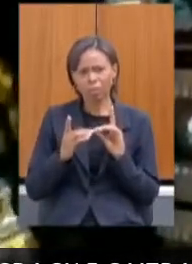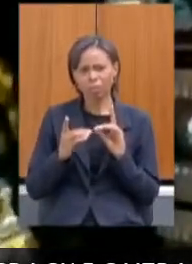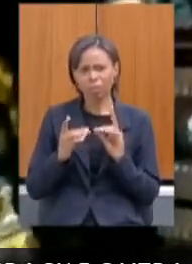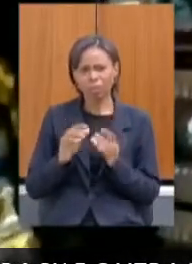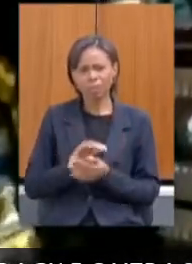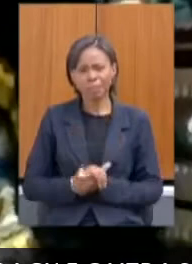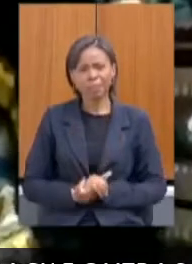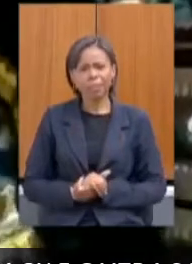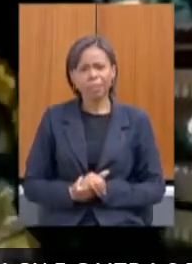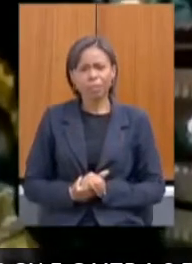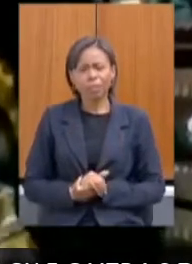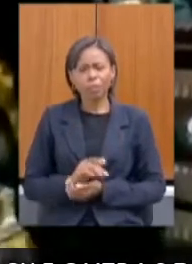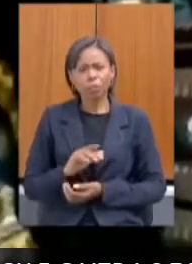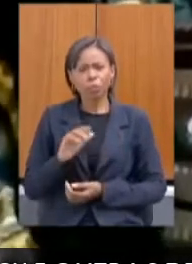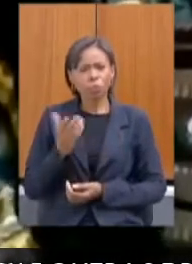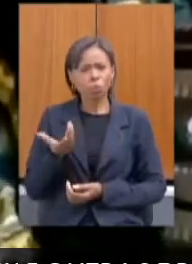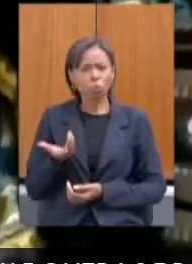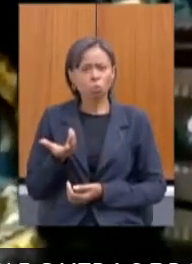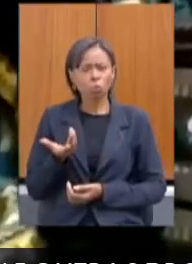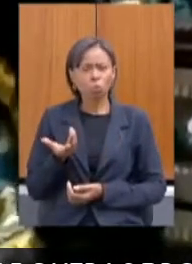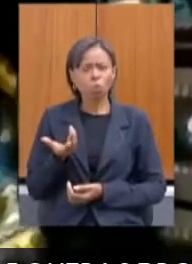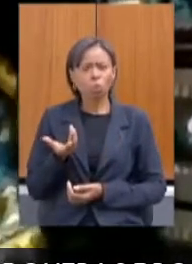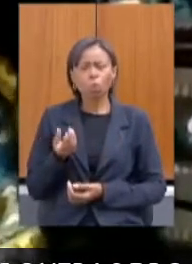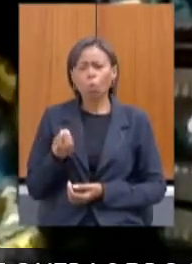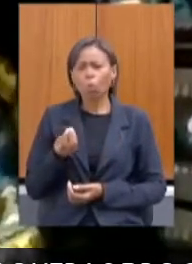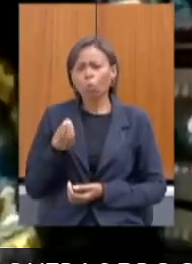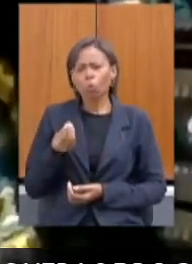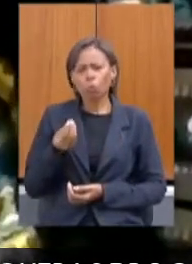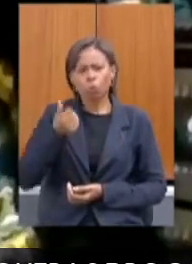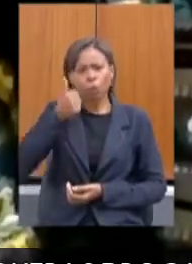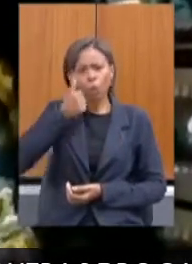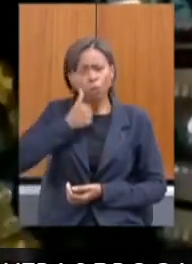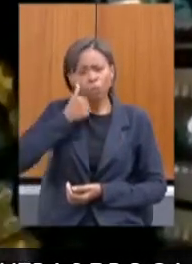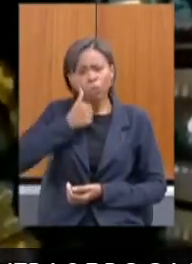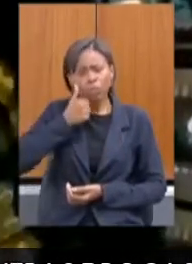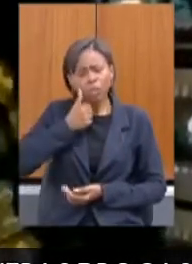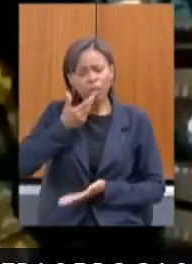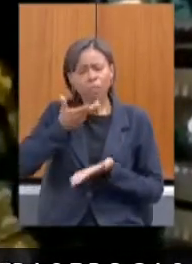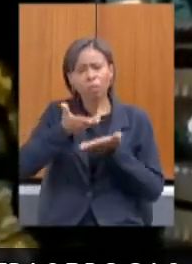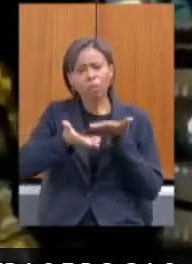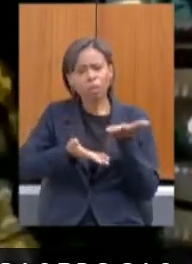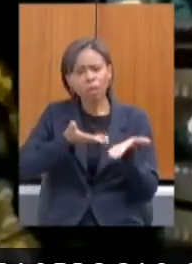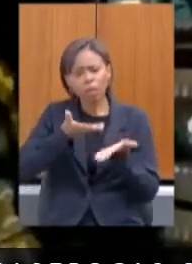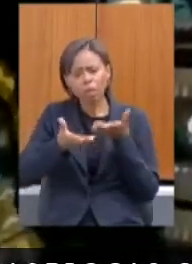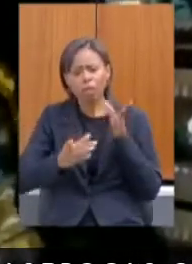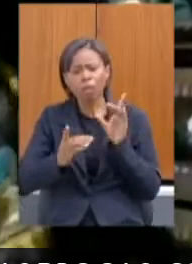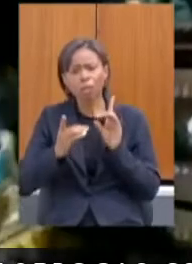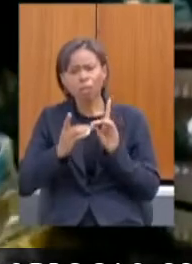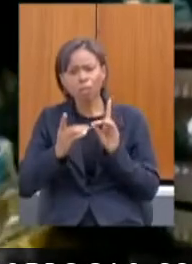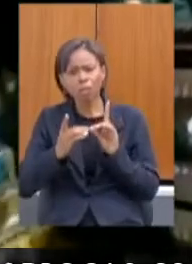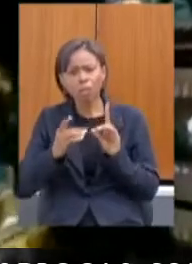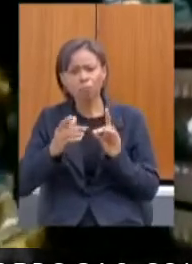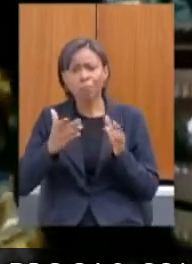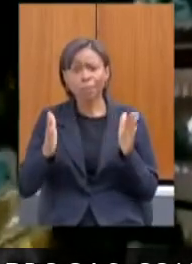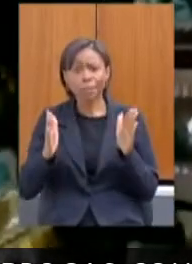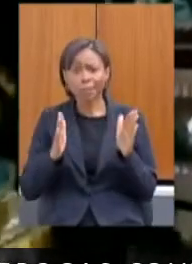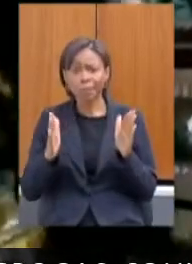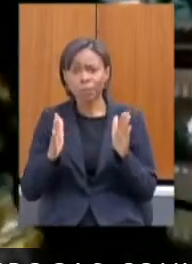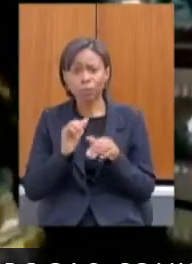quantas mulheres e como as mulheres estão sendo atendidas durante esse contexto da pandemia.